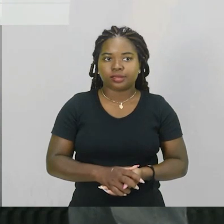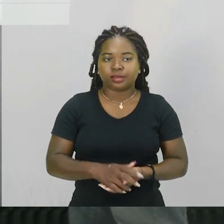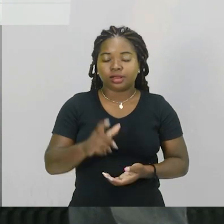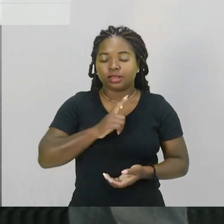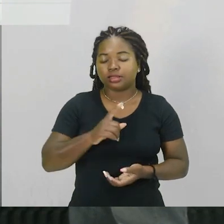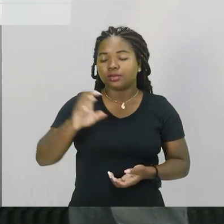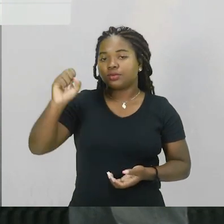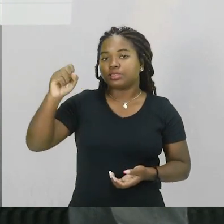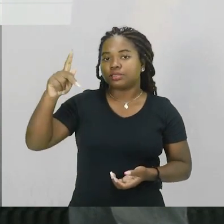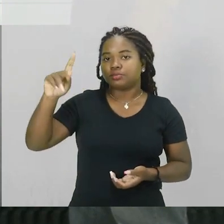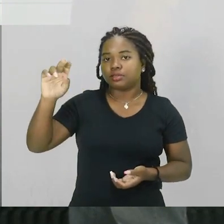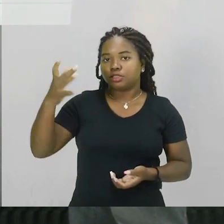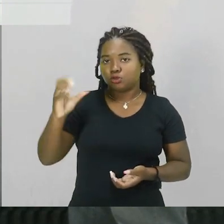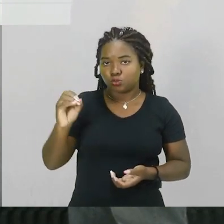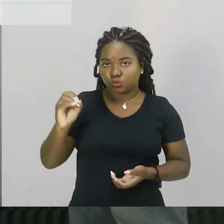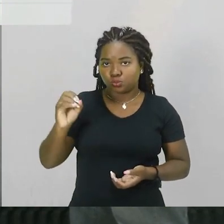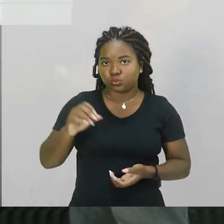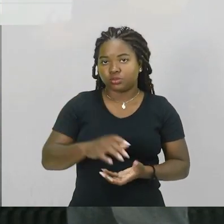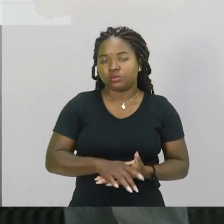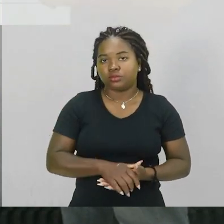espelho né? pronto